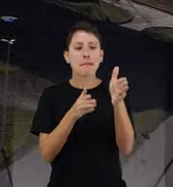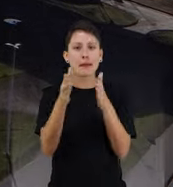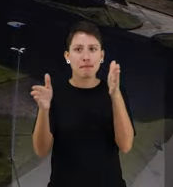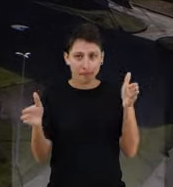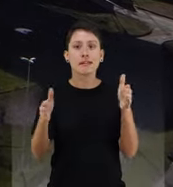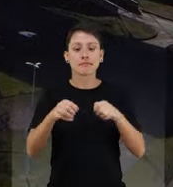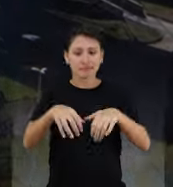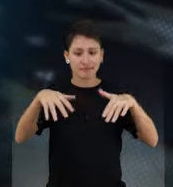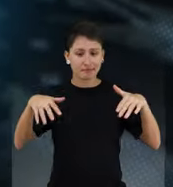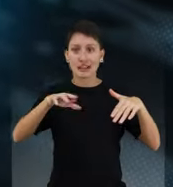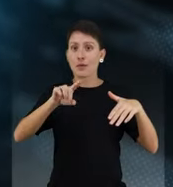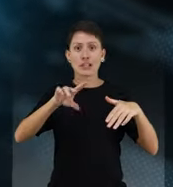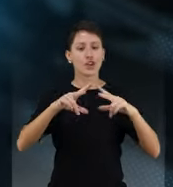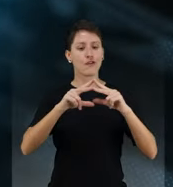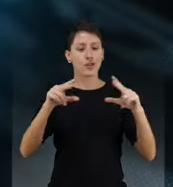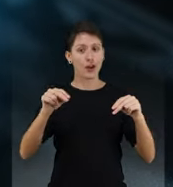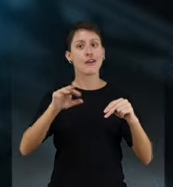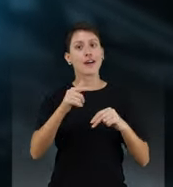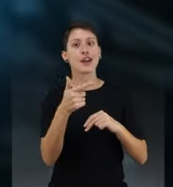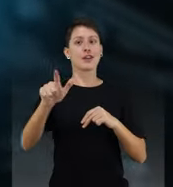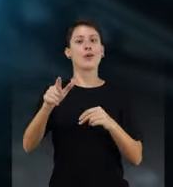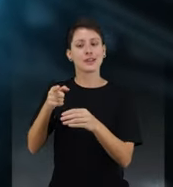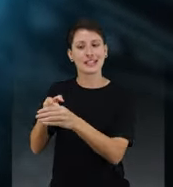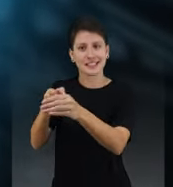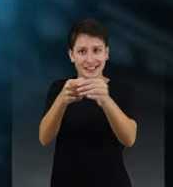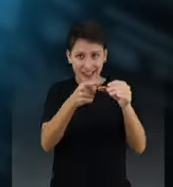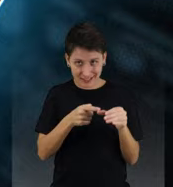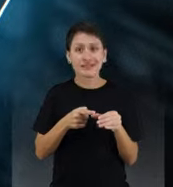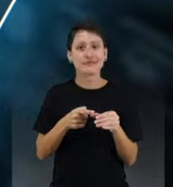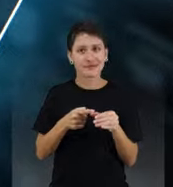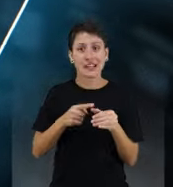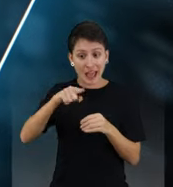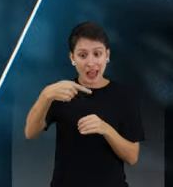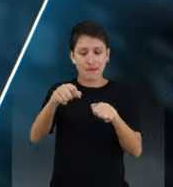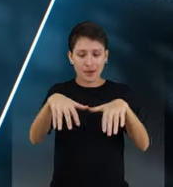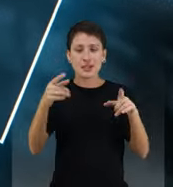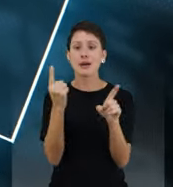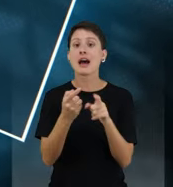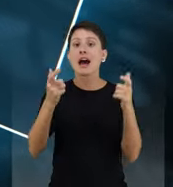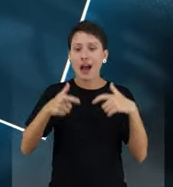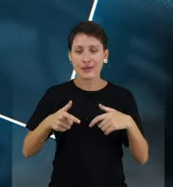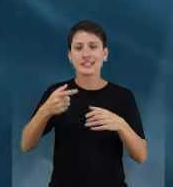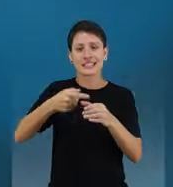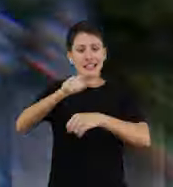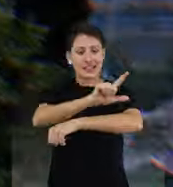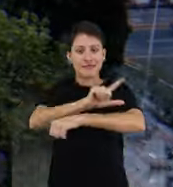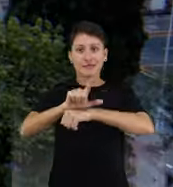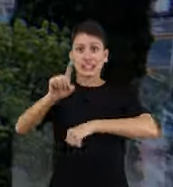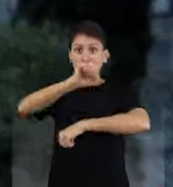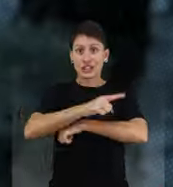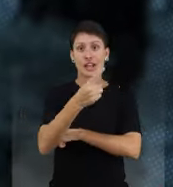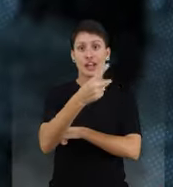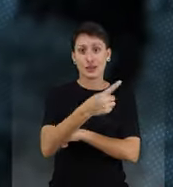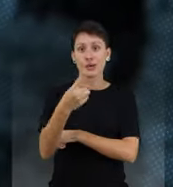itinerante, o Parlamento saiu de Florianópolis e está realizando sessões em várias partes do Estado. A próxima sessão acontece em